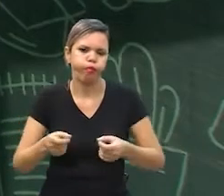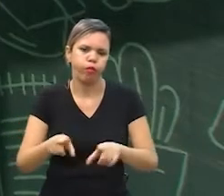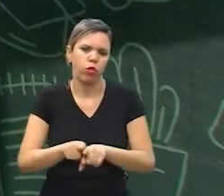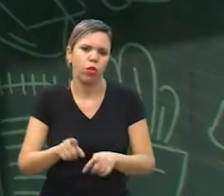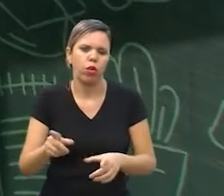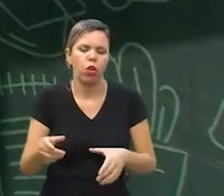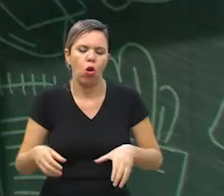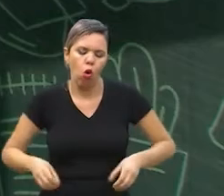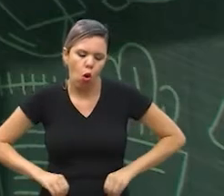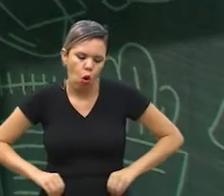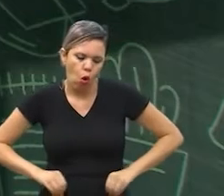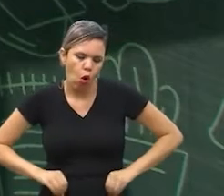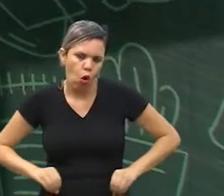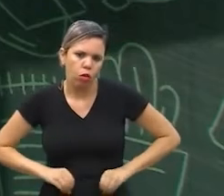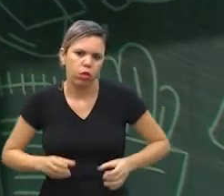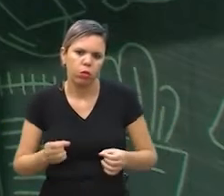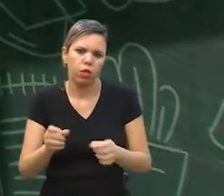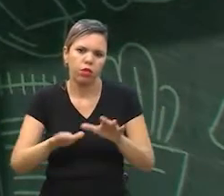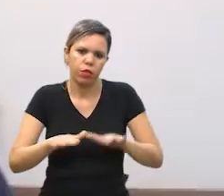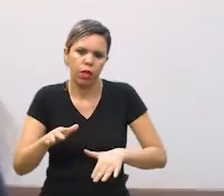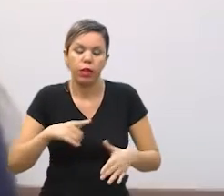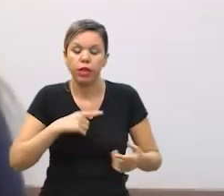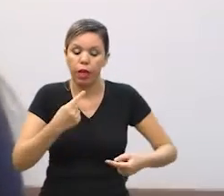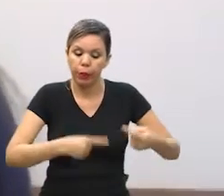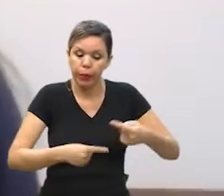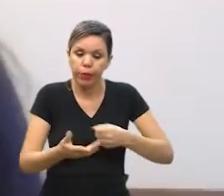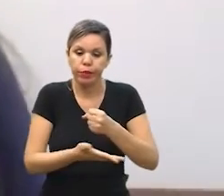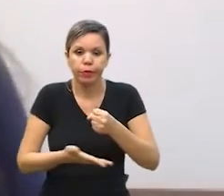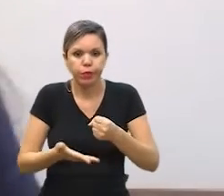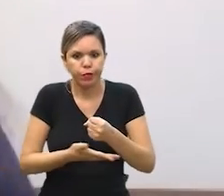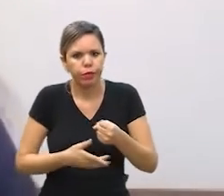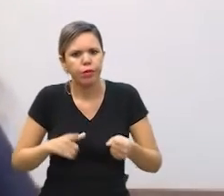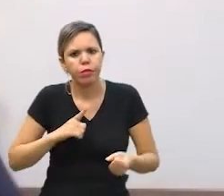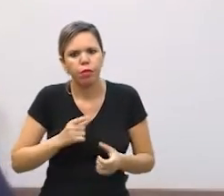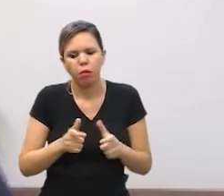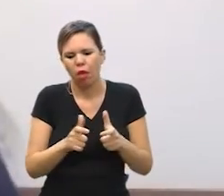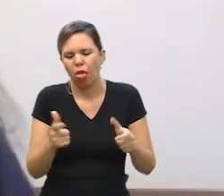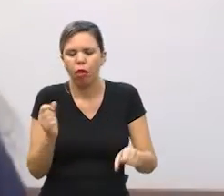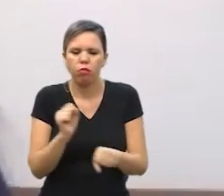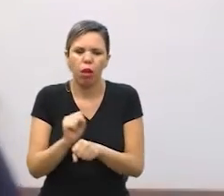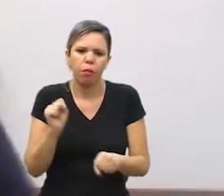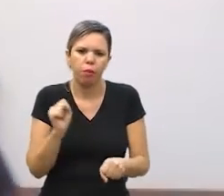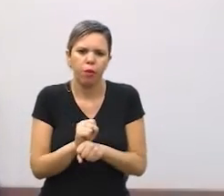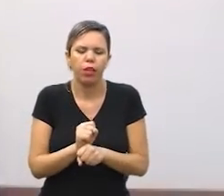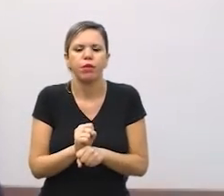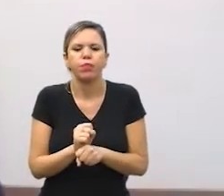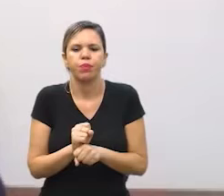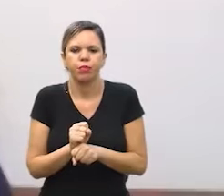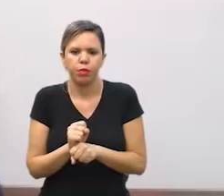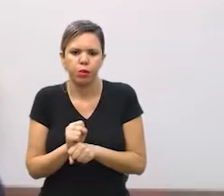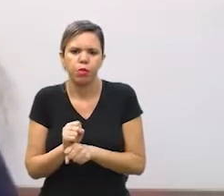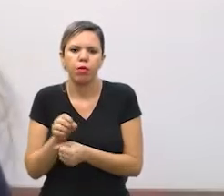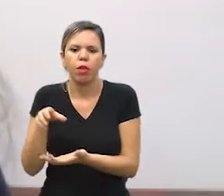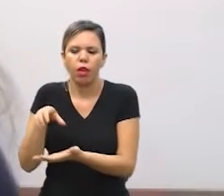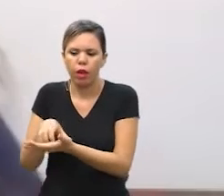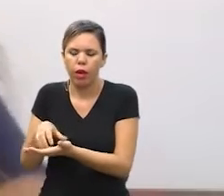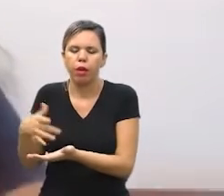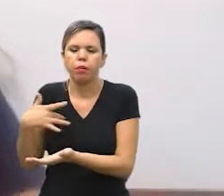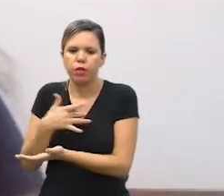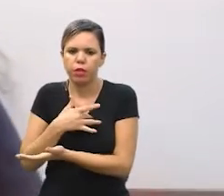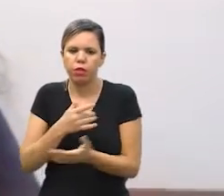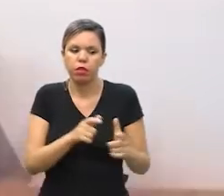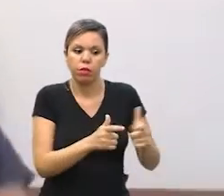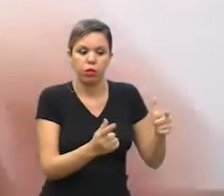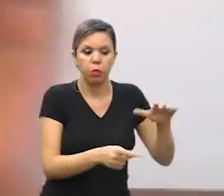útero apesar das ótimas políticas de atenção básica tem um gargalo nessa ponte entre a atenção básica e